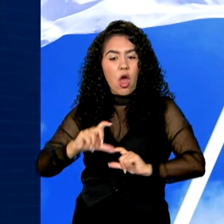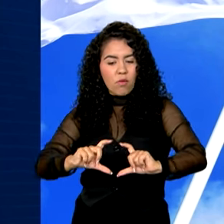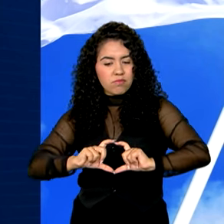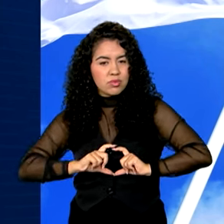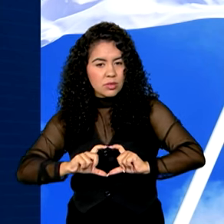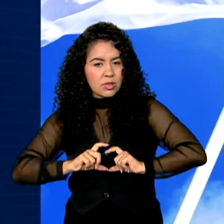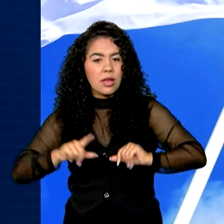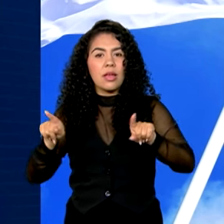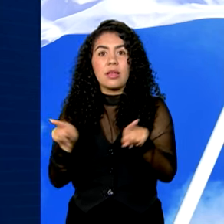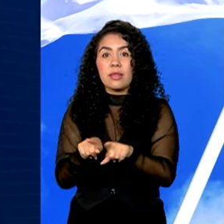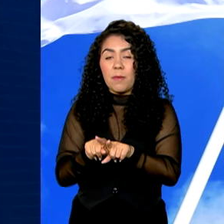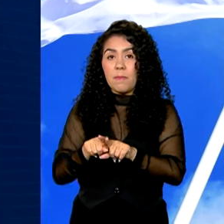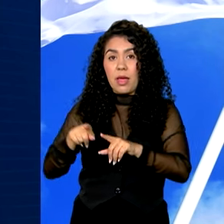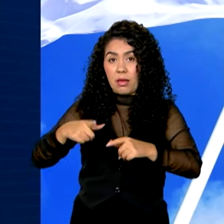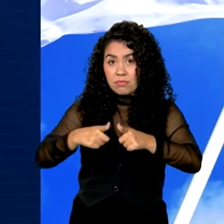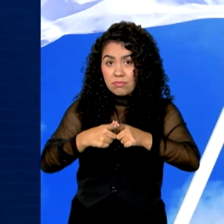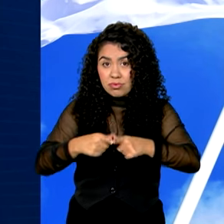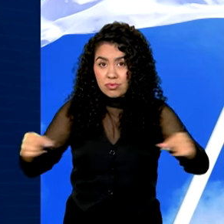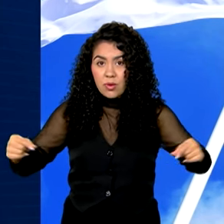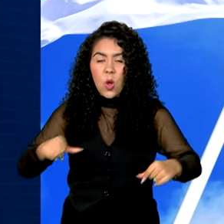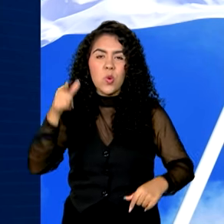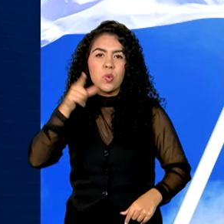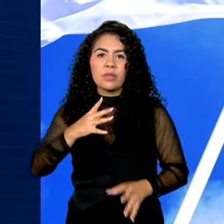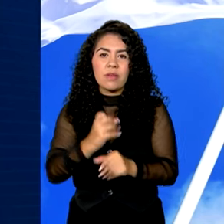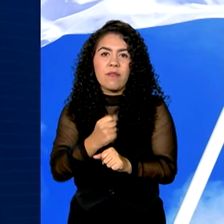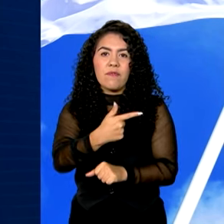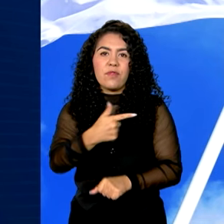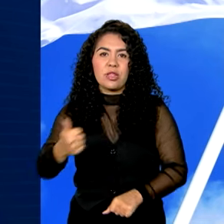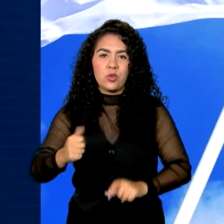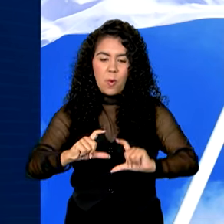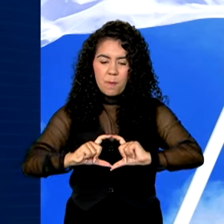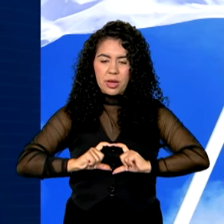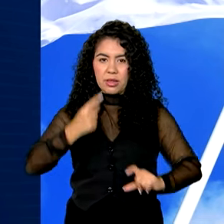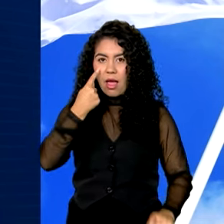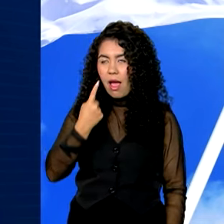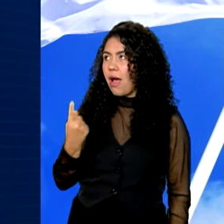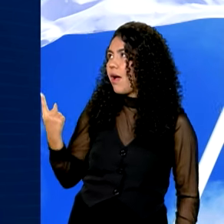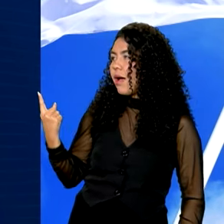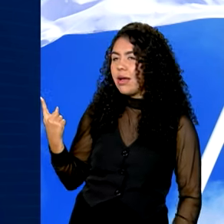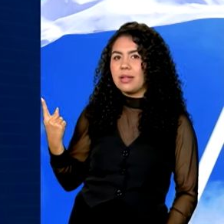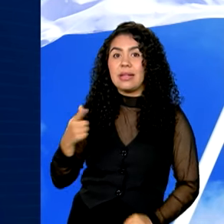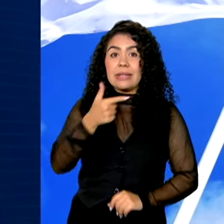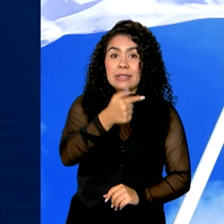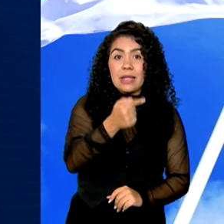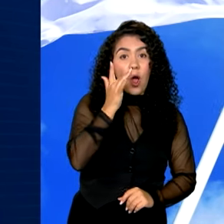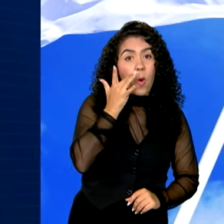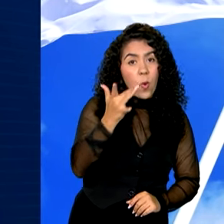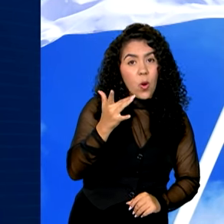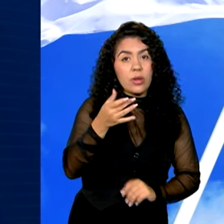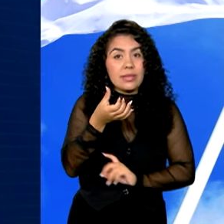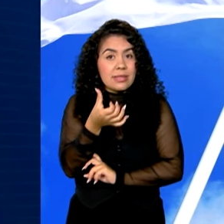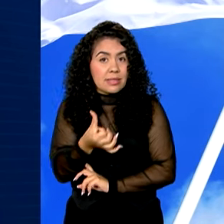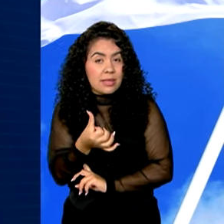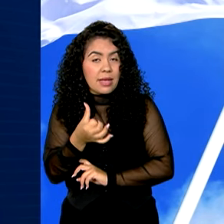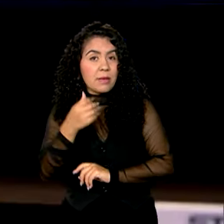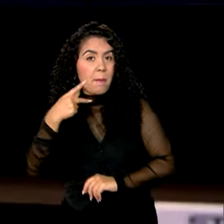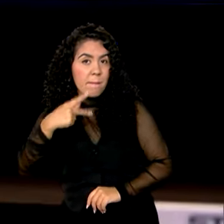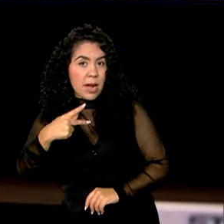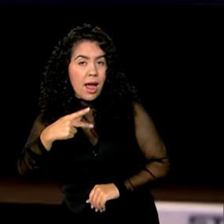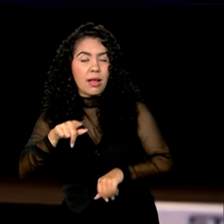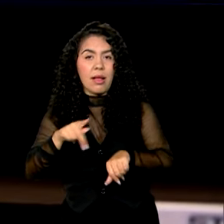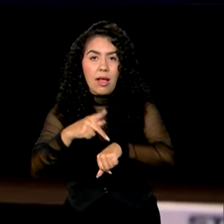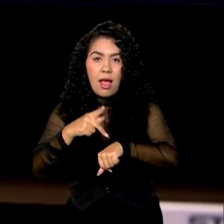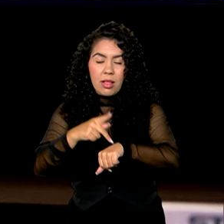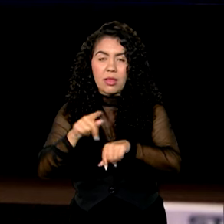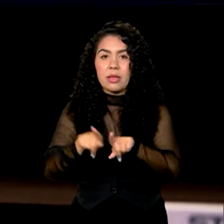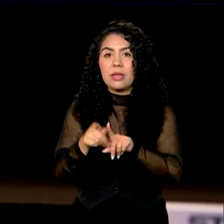Tóquio 2020, foram 21 medalhas, sendo 7 de ouro, 6 de prata e 8 de bronze. Os